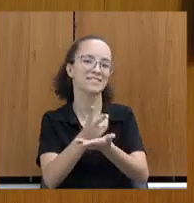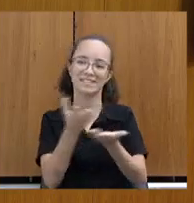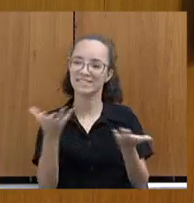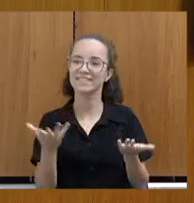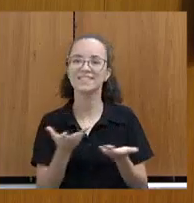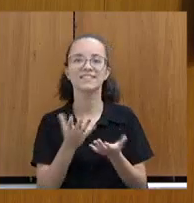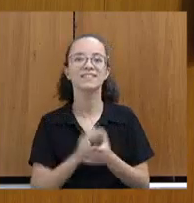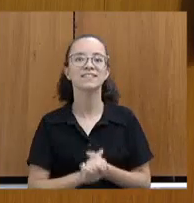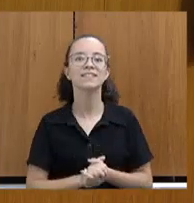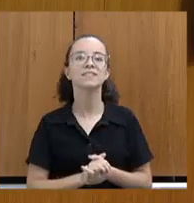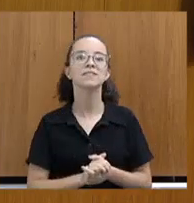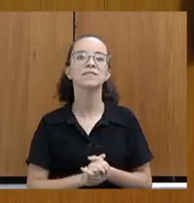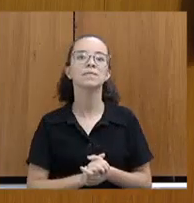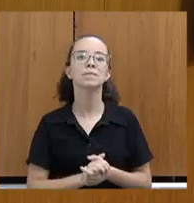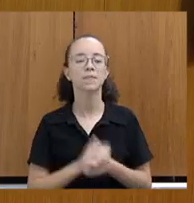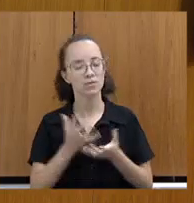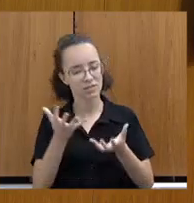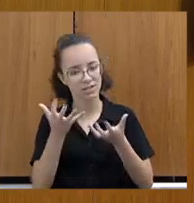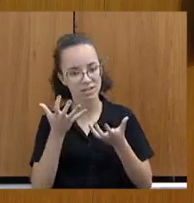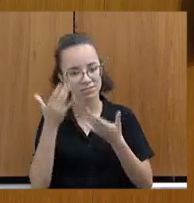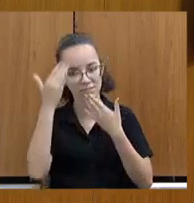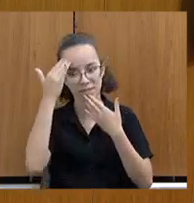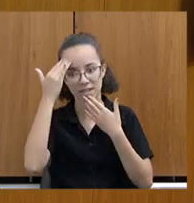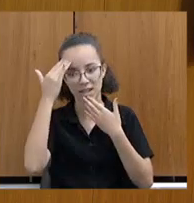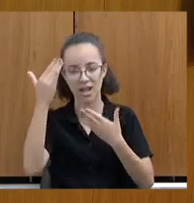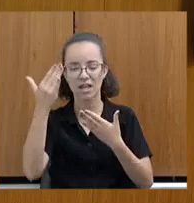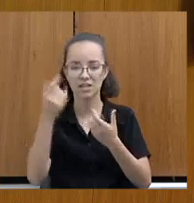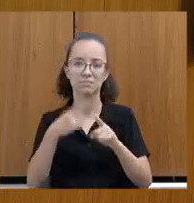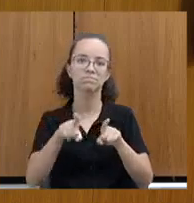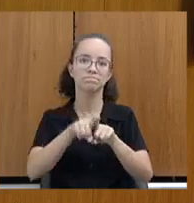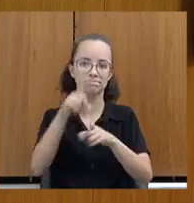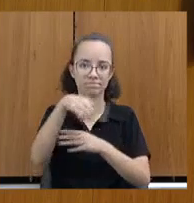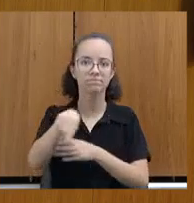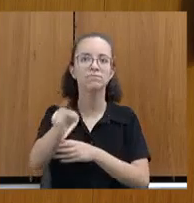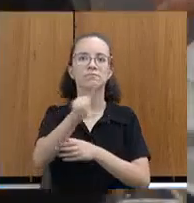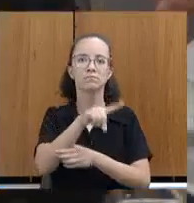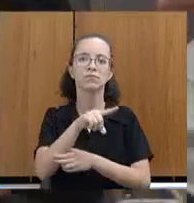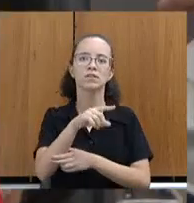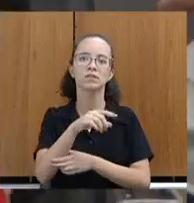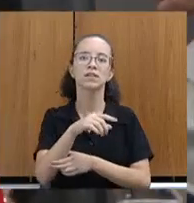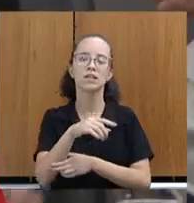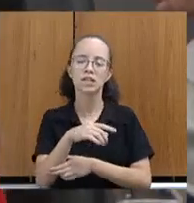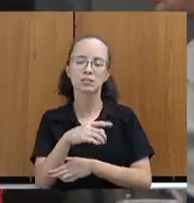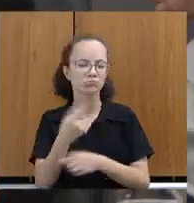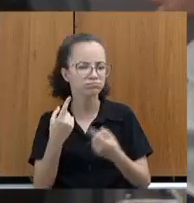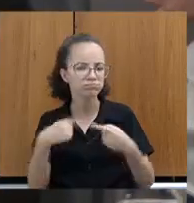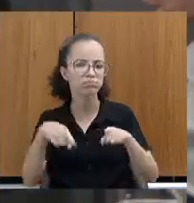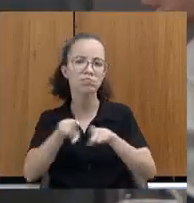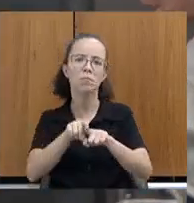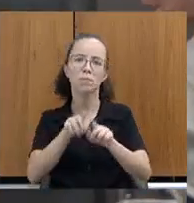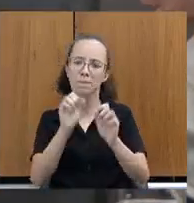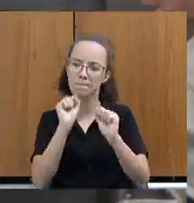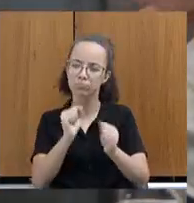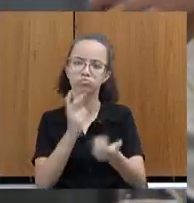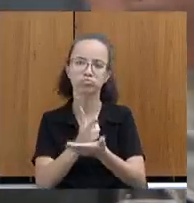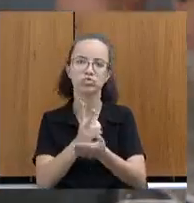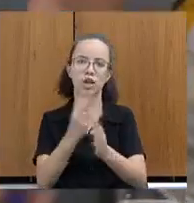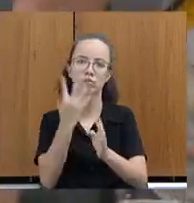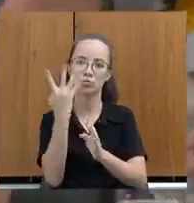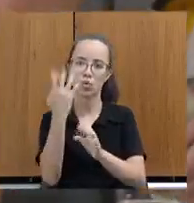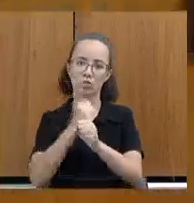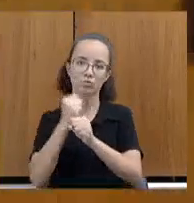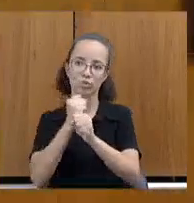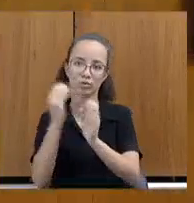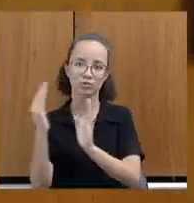Então, eu queria agradecer toda essa parceria e que a gente reforce essa parceria para os próximos quatro anos. Muito